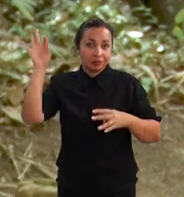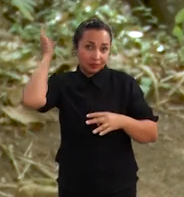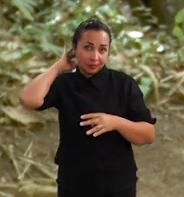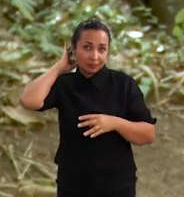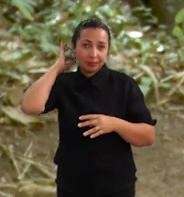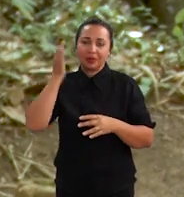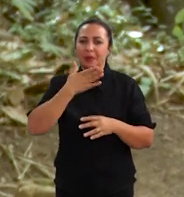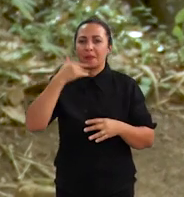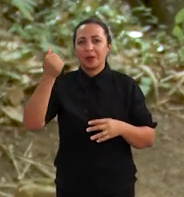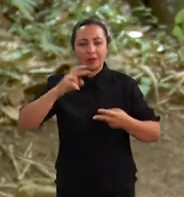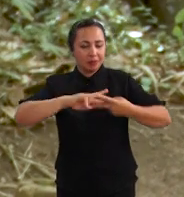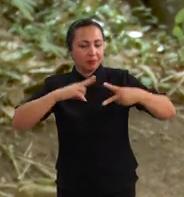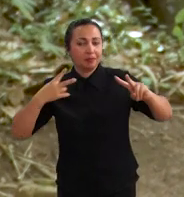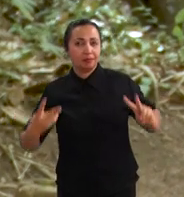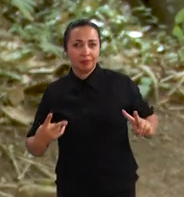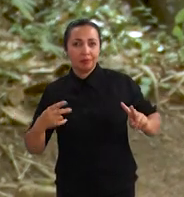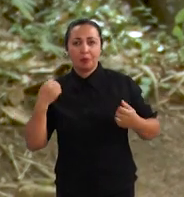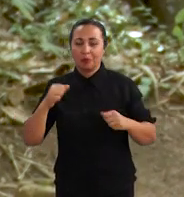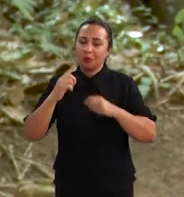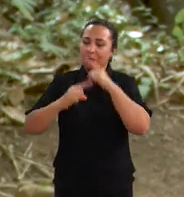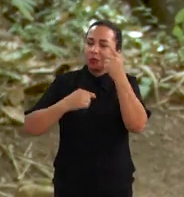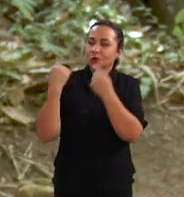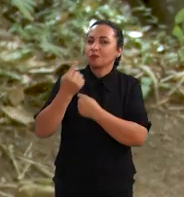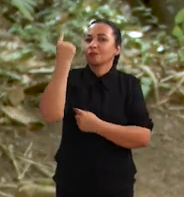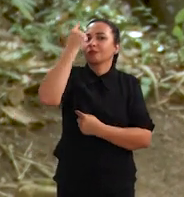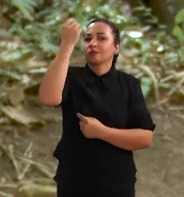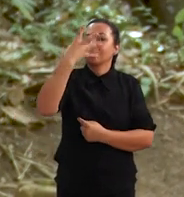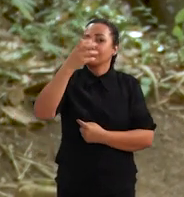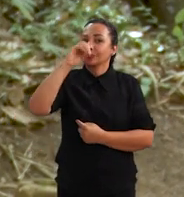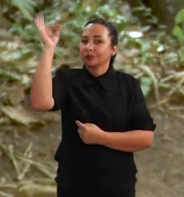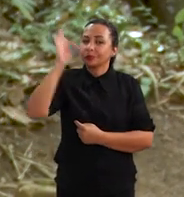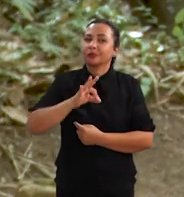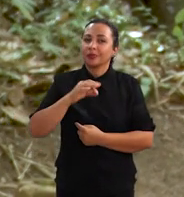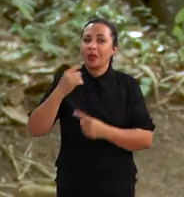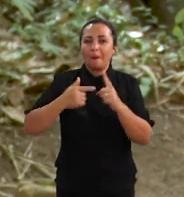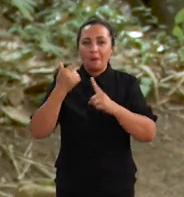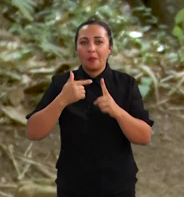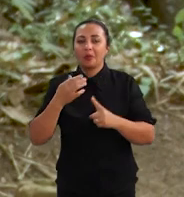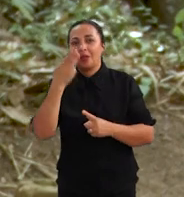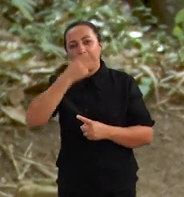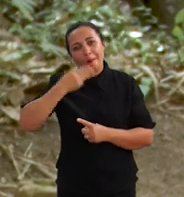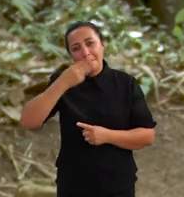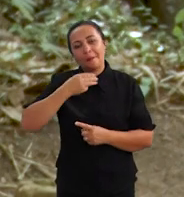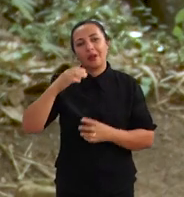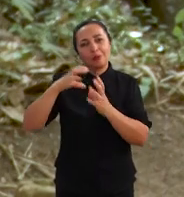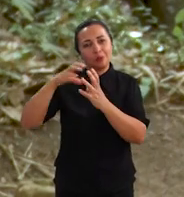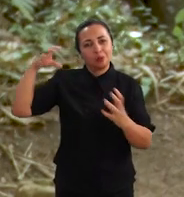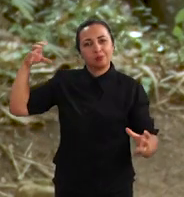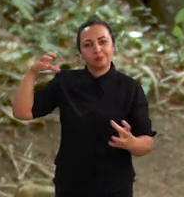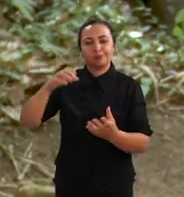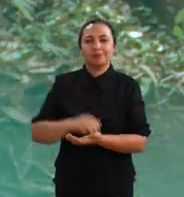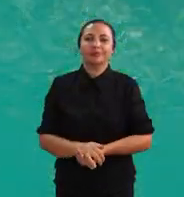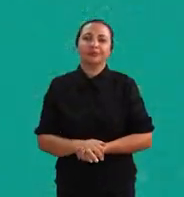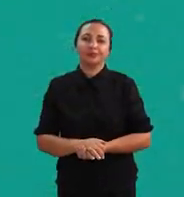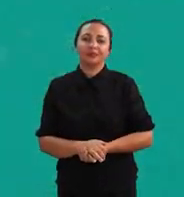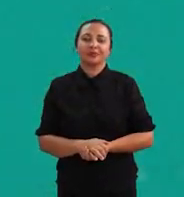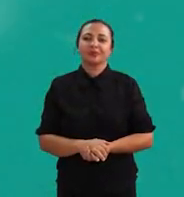geneticamente melhoradas pode aumentar em até 40% a produção de mel das colmeias.